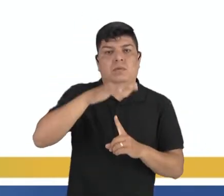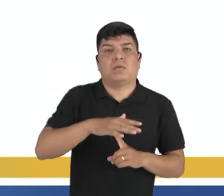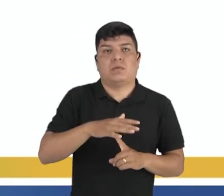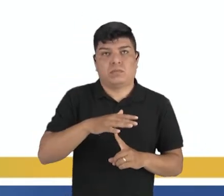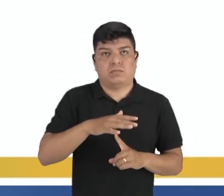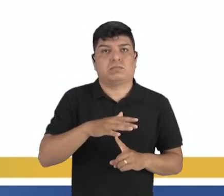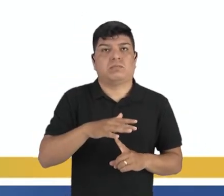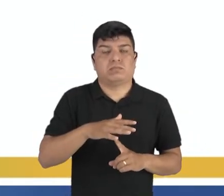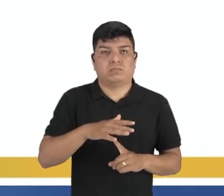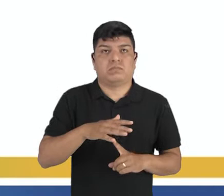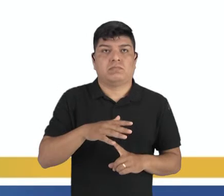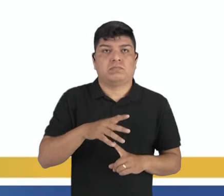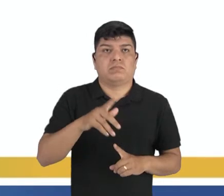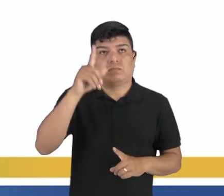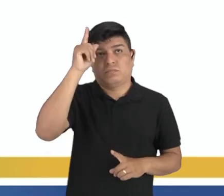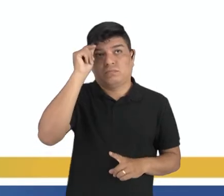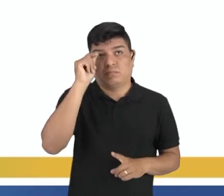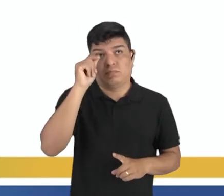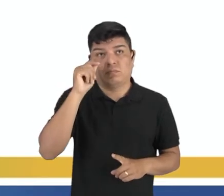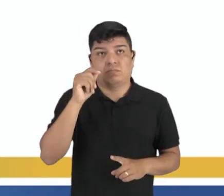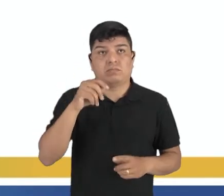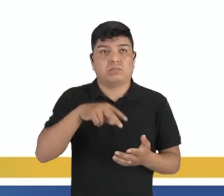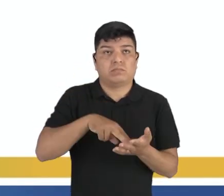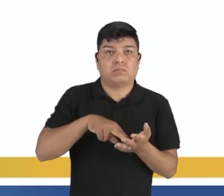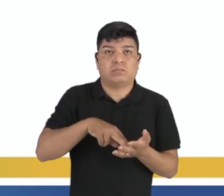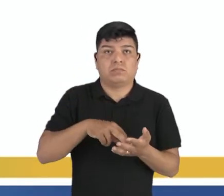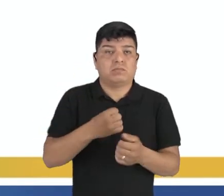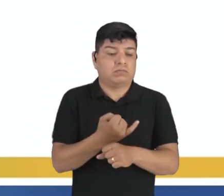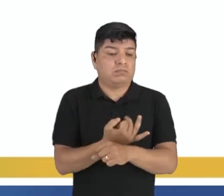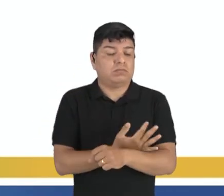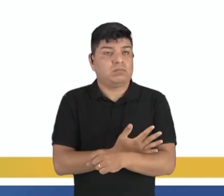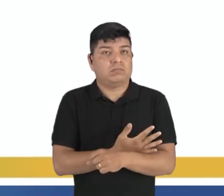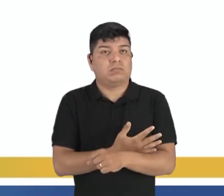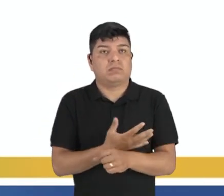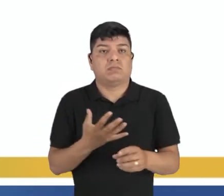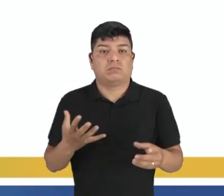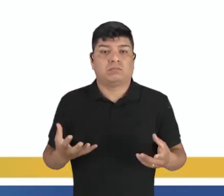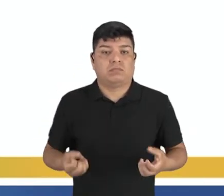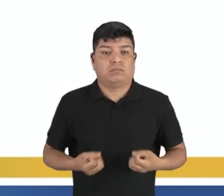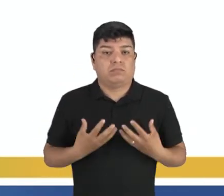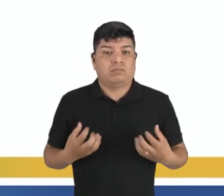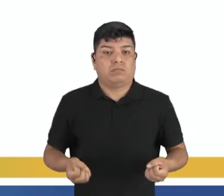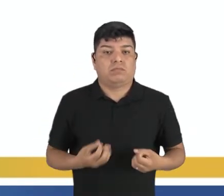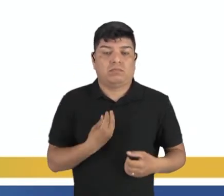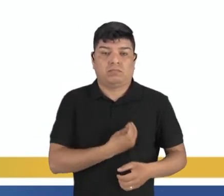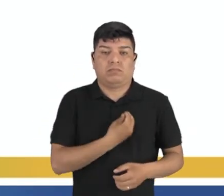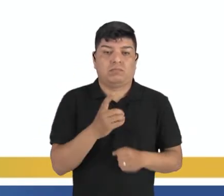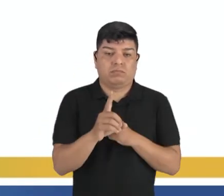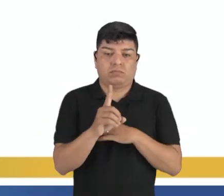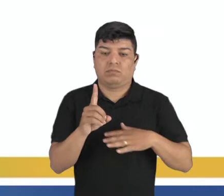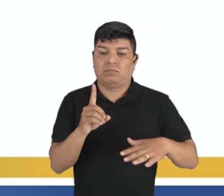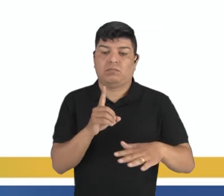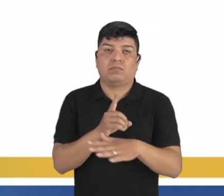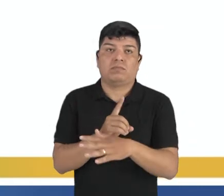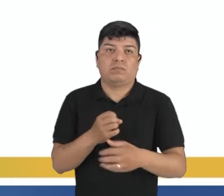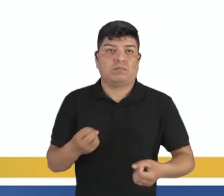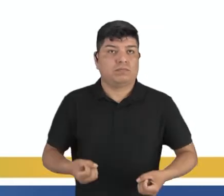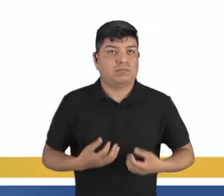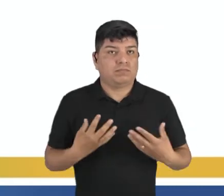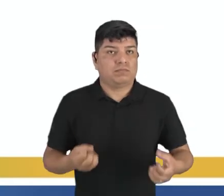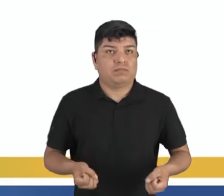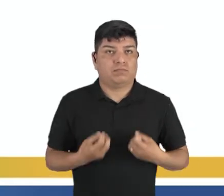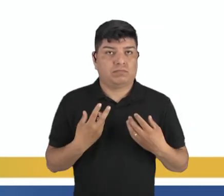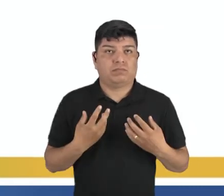depressão, equilibra as emoções, estimula o convívio social e estimula o sistema